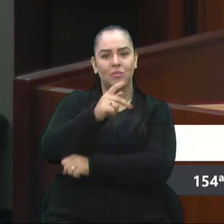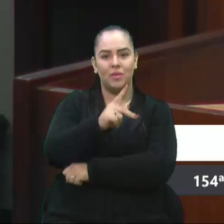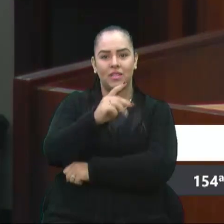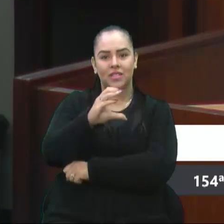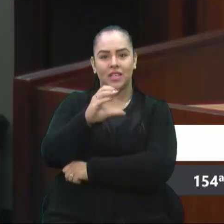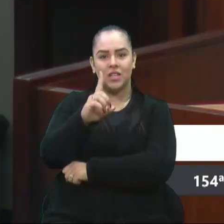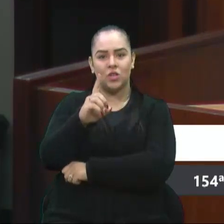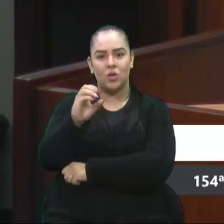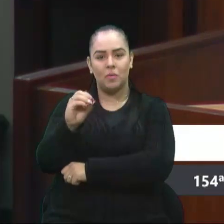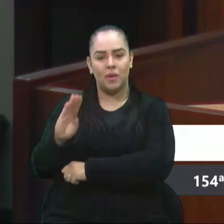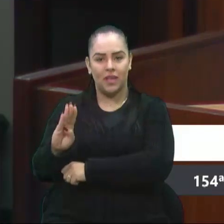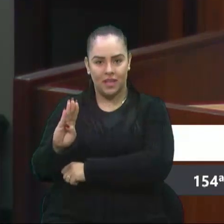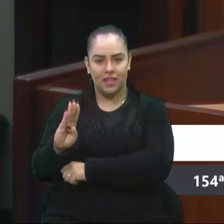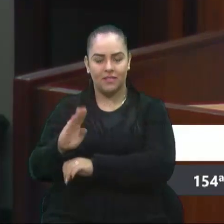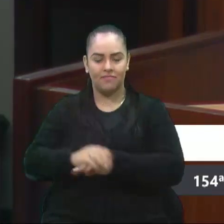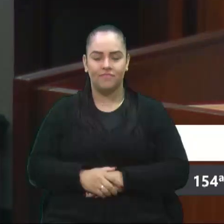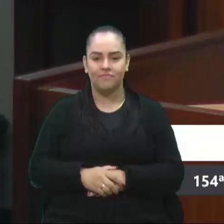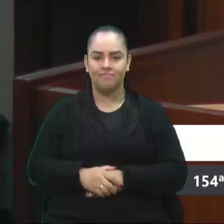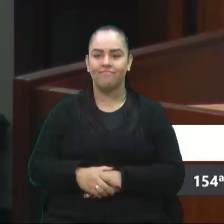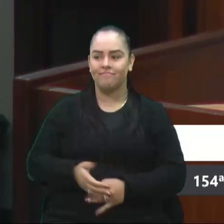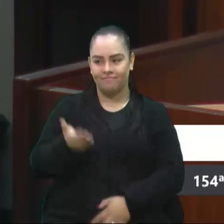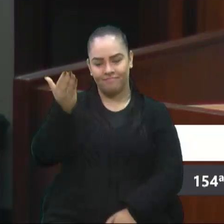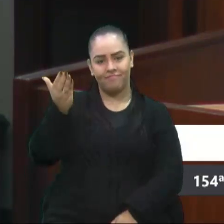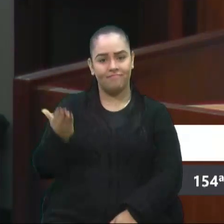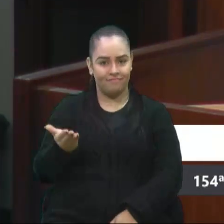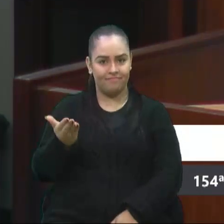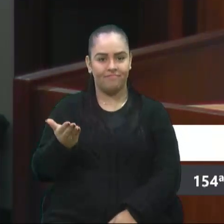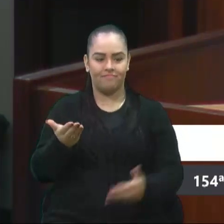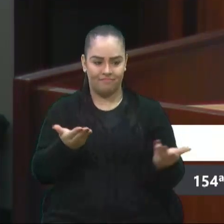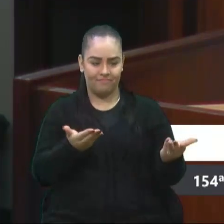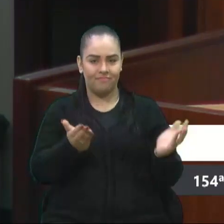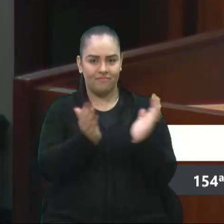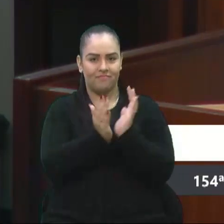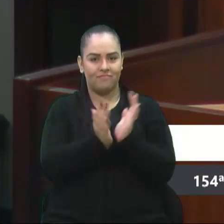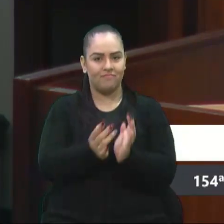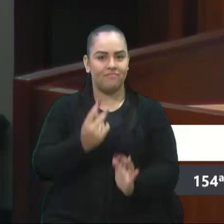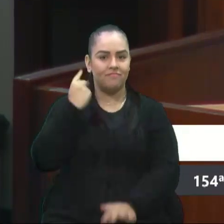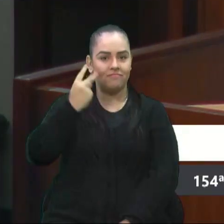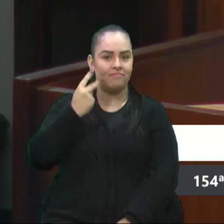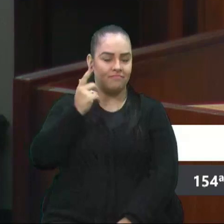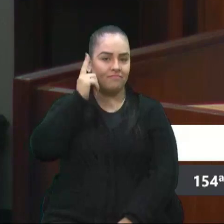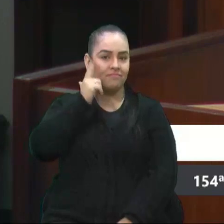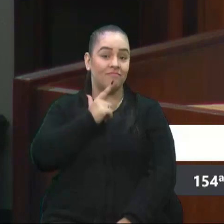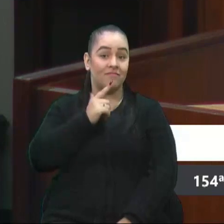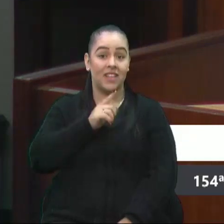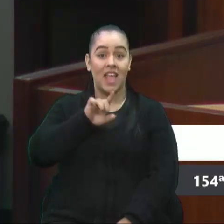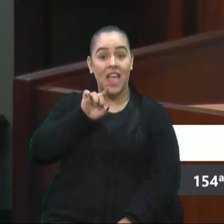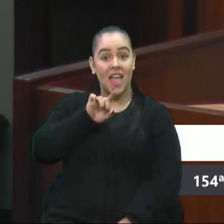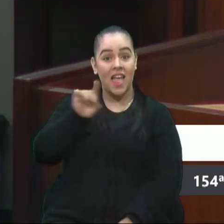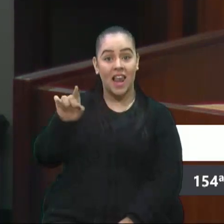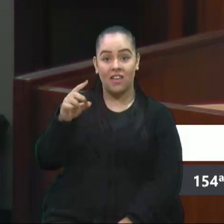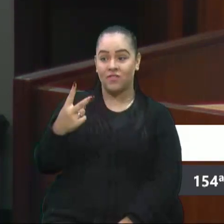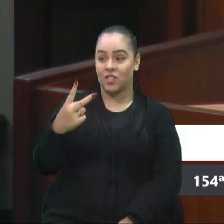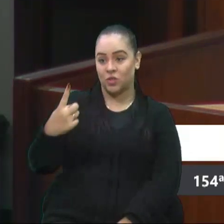E ela, colegas vereadores e vereador Lucas, aos 21 anos,